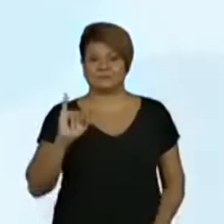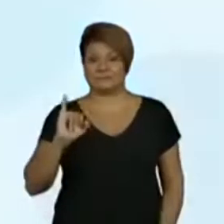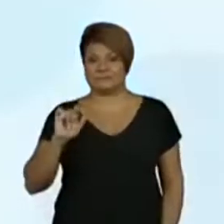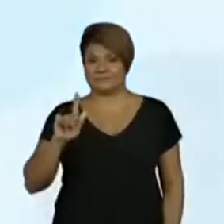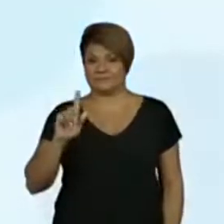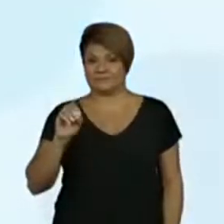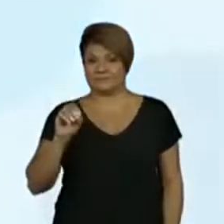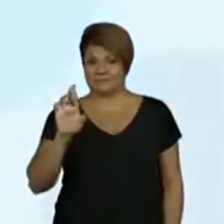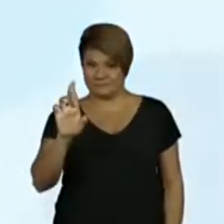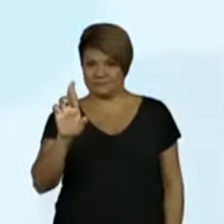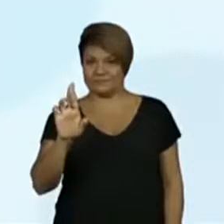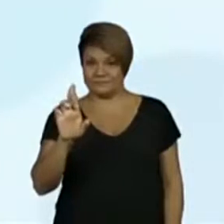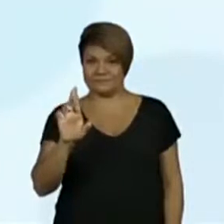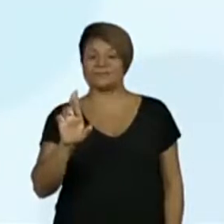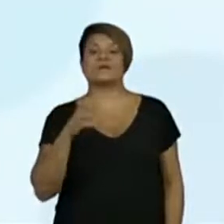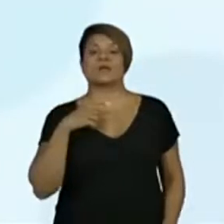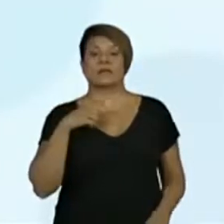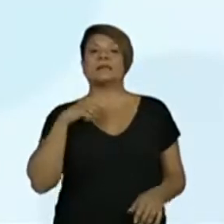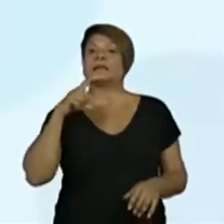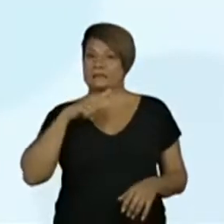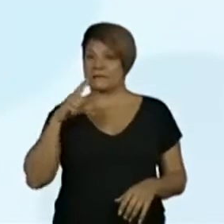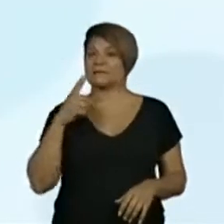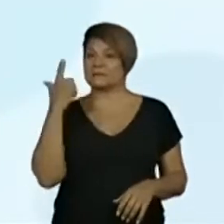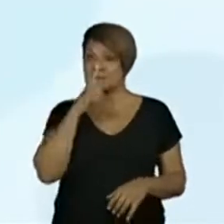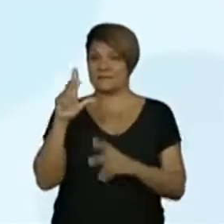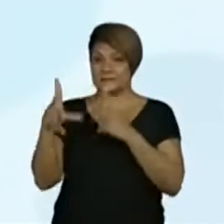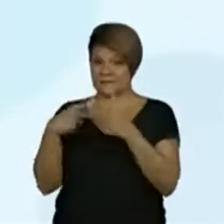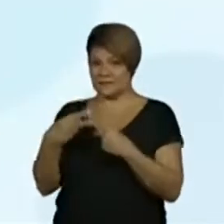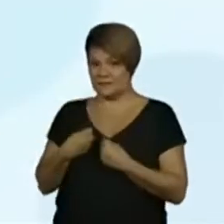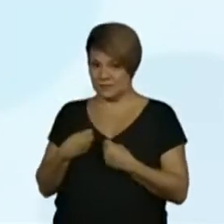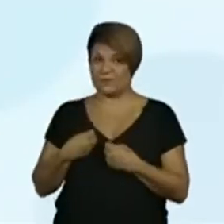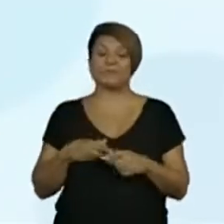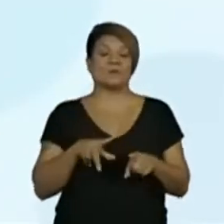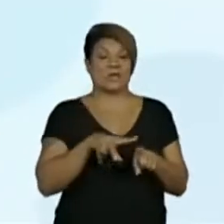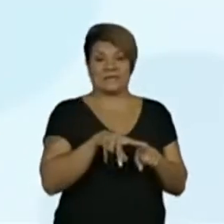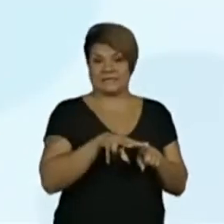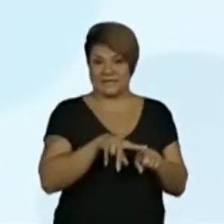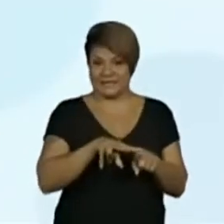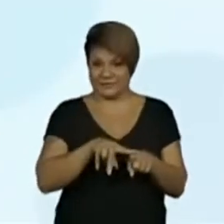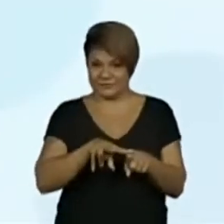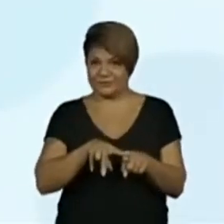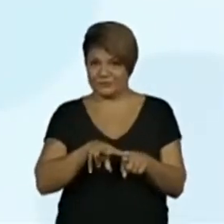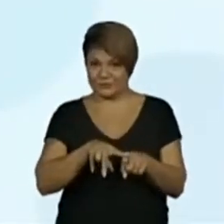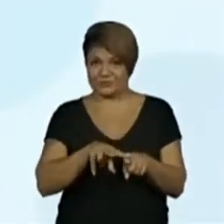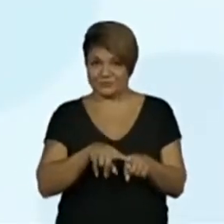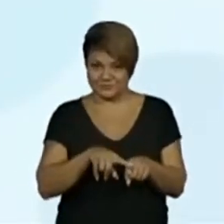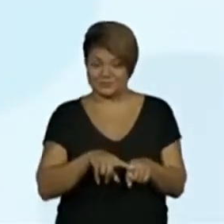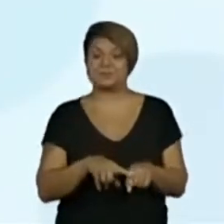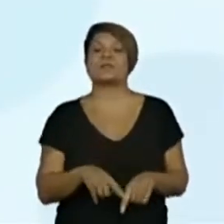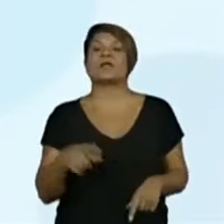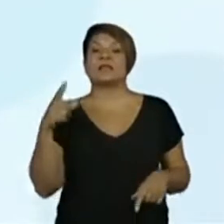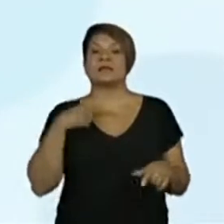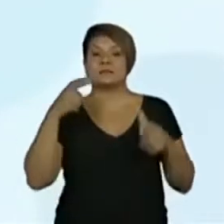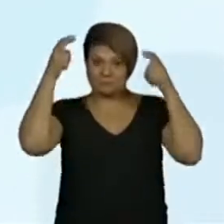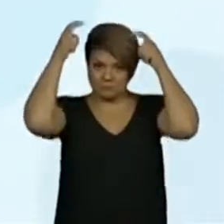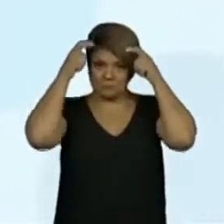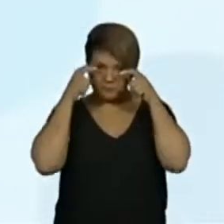ganhou um skate e acessórios de proteção. Capacete,